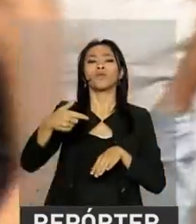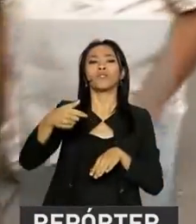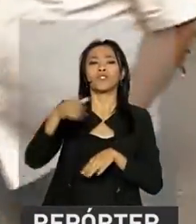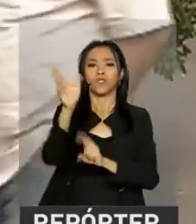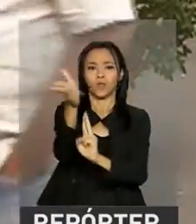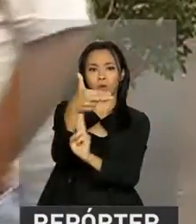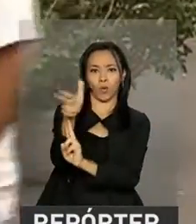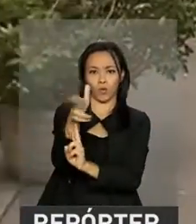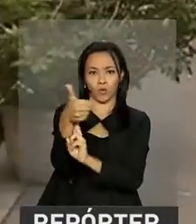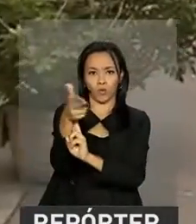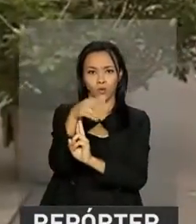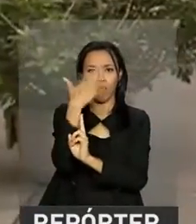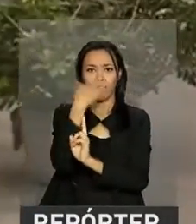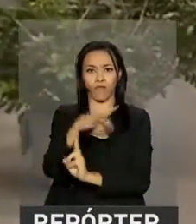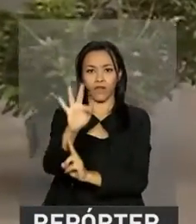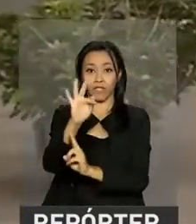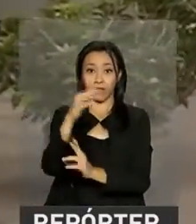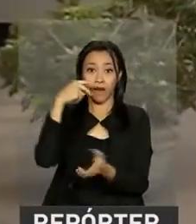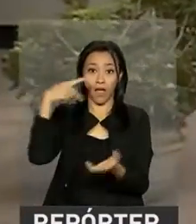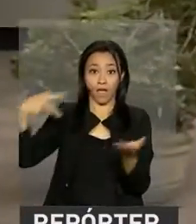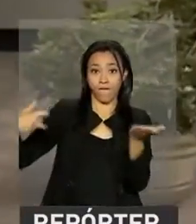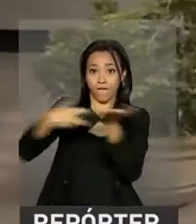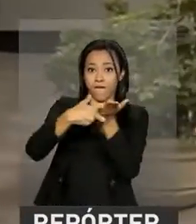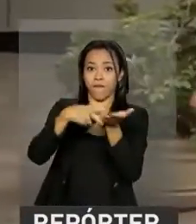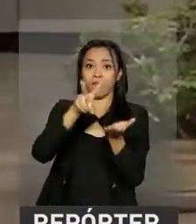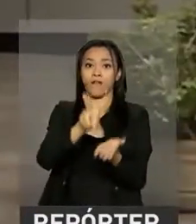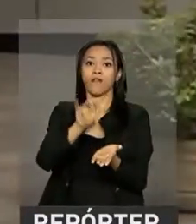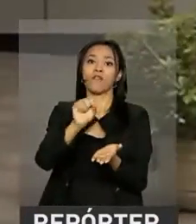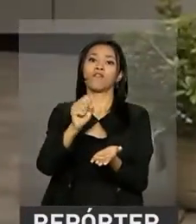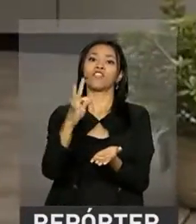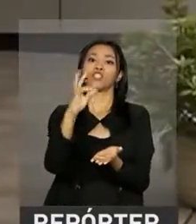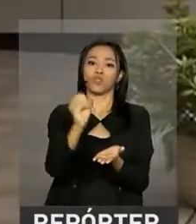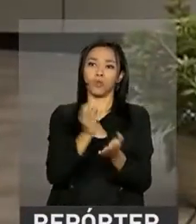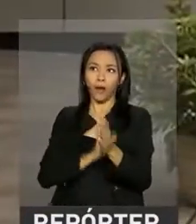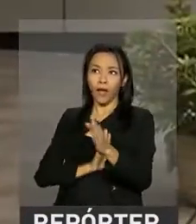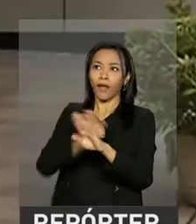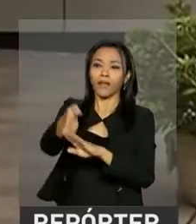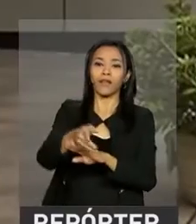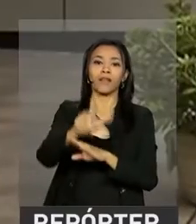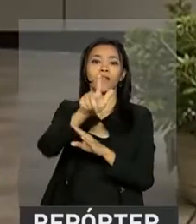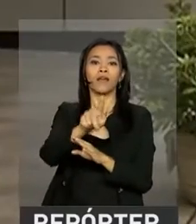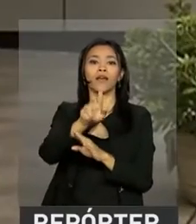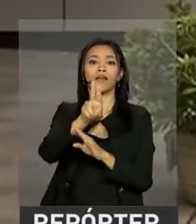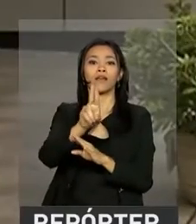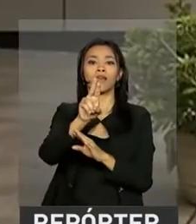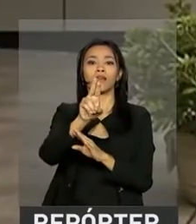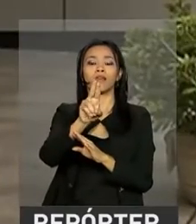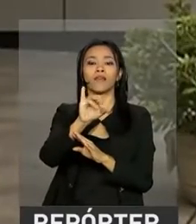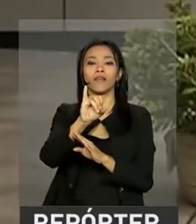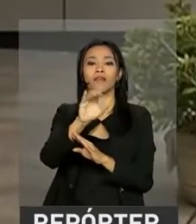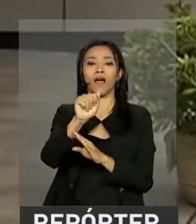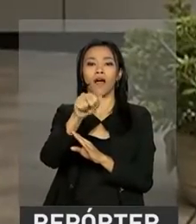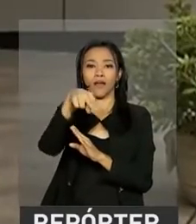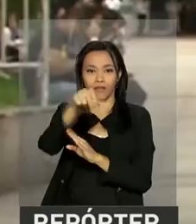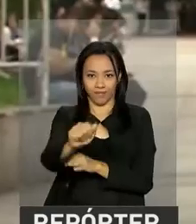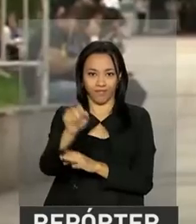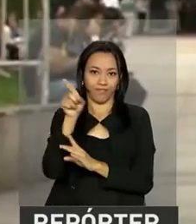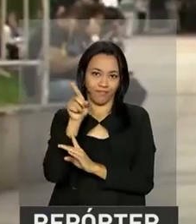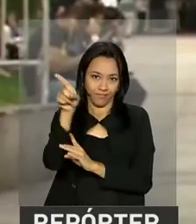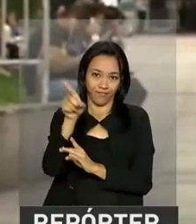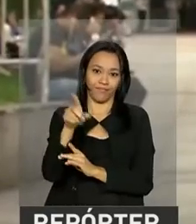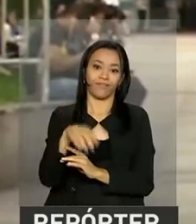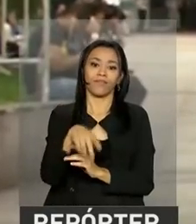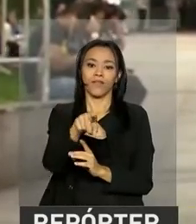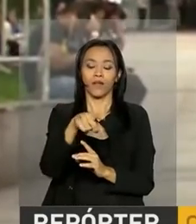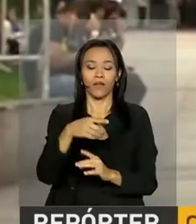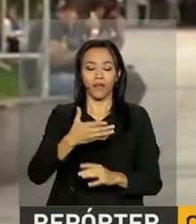tirar o visto para entrar na Guiana Francesa, que é onde eles vão assistir ao vivo o lançamento do satélite. Quando a gente